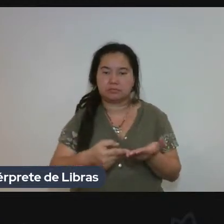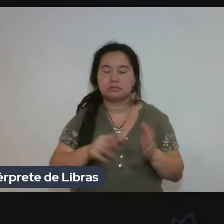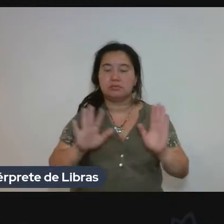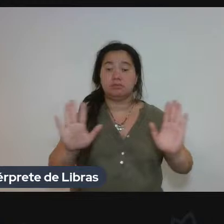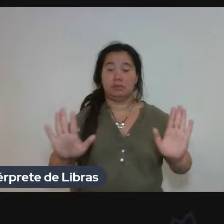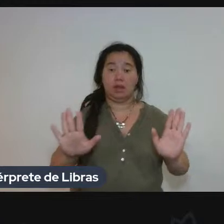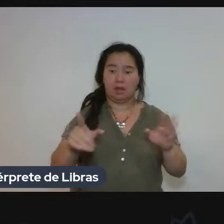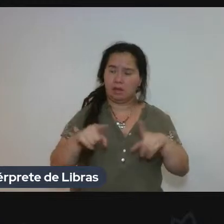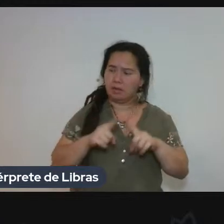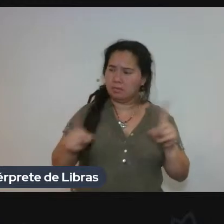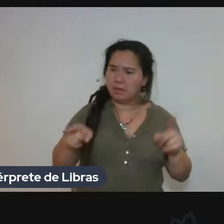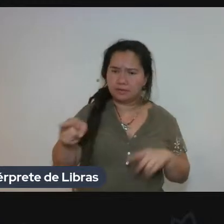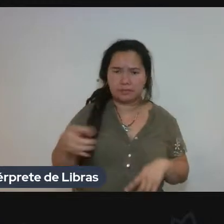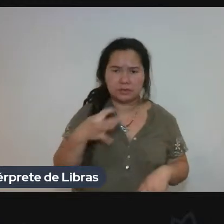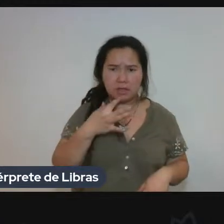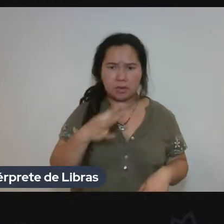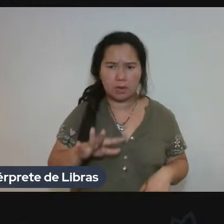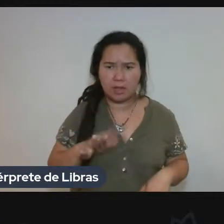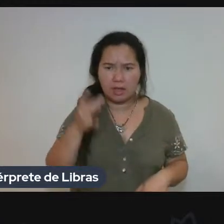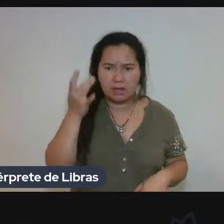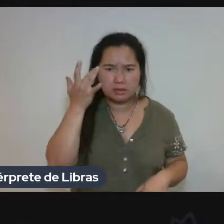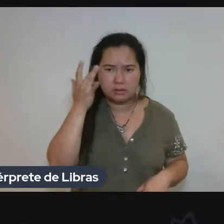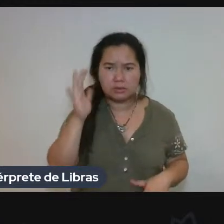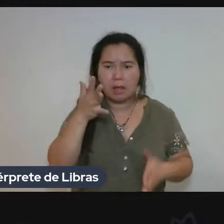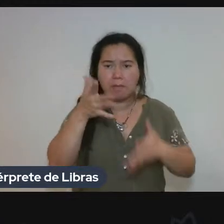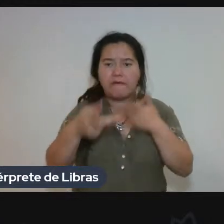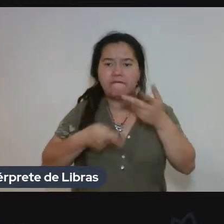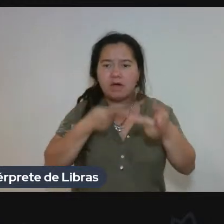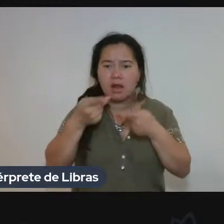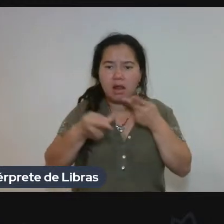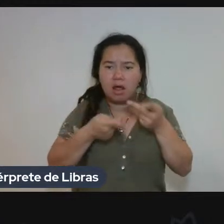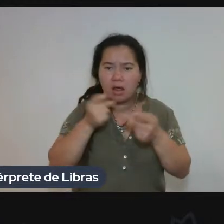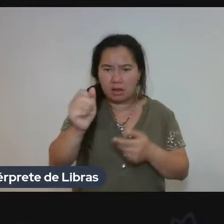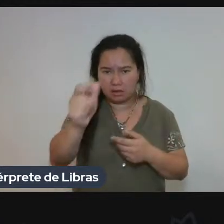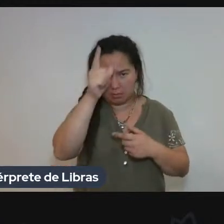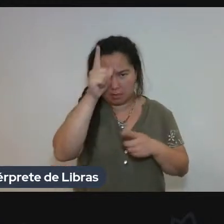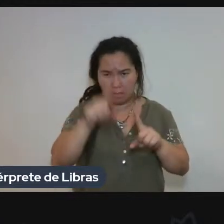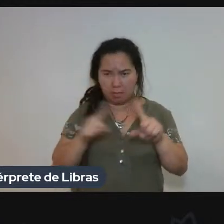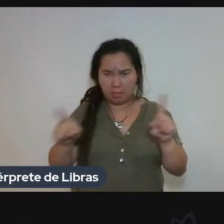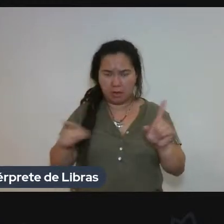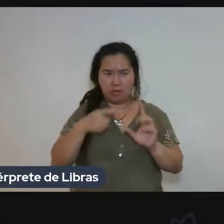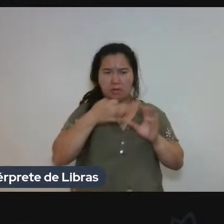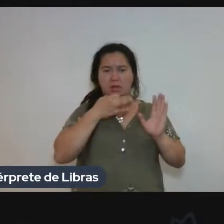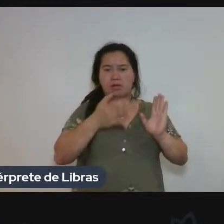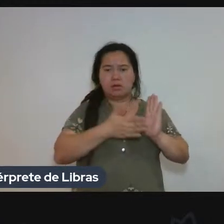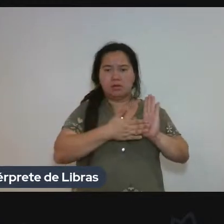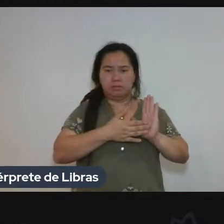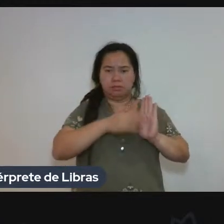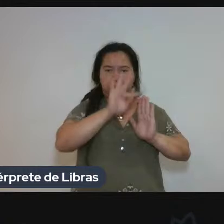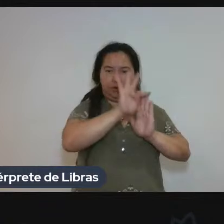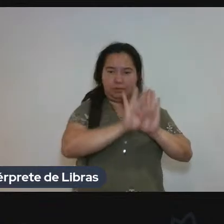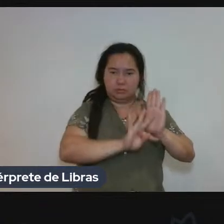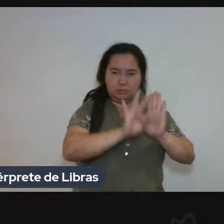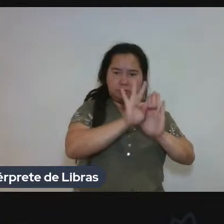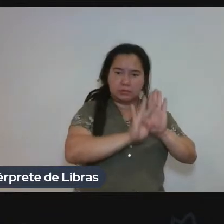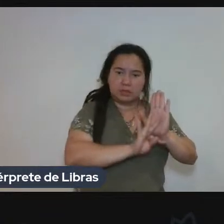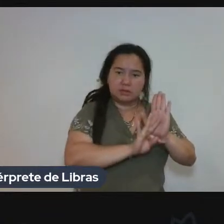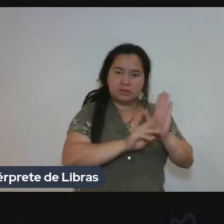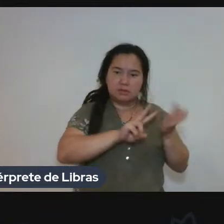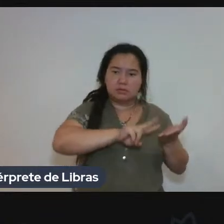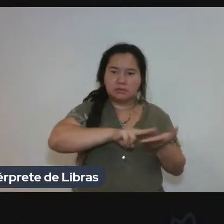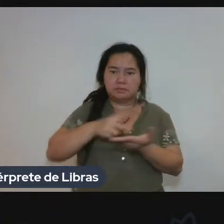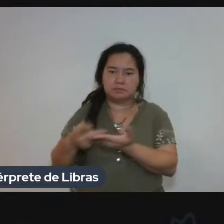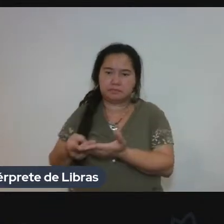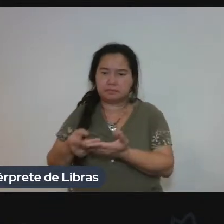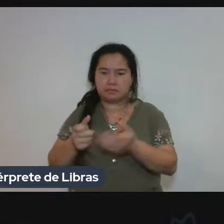alemão. E você está fazendo um trabalho de aparatestos, de obras que vêm do alemão. Então,